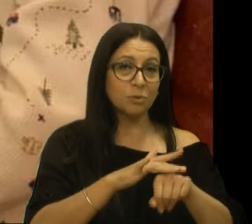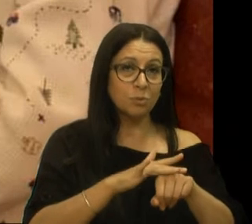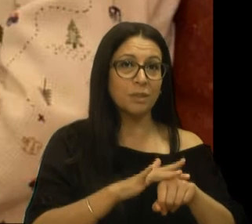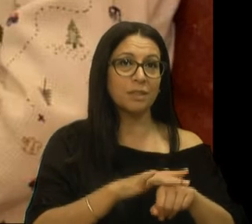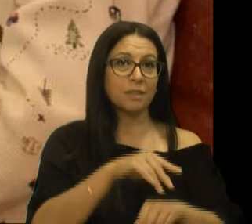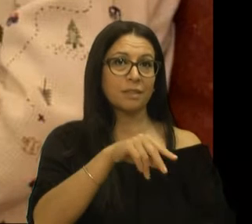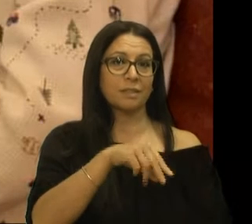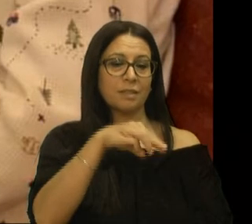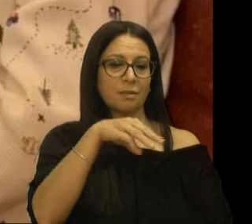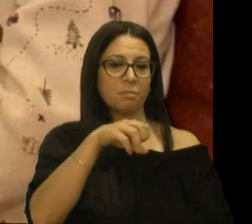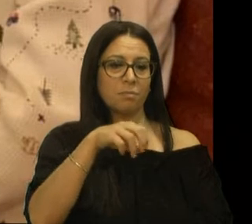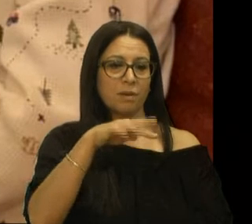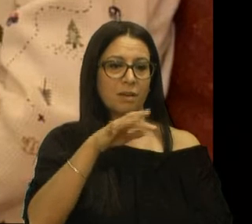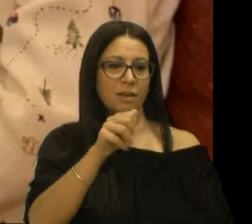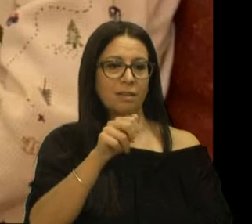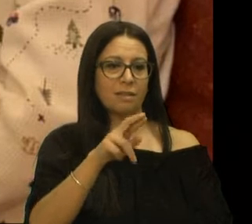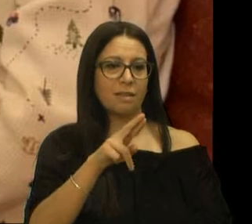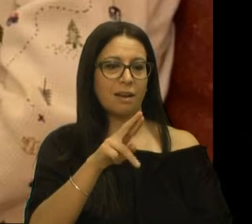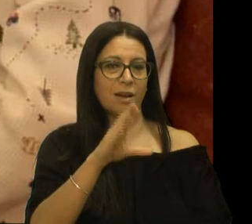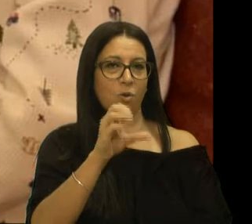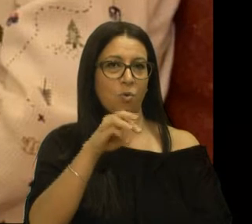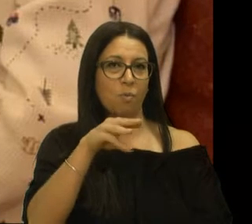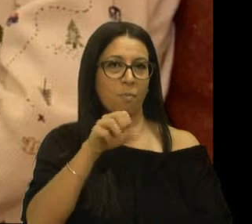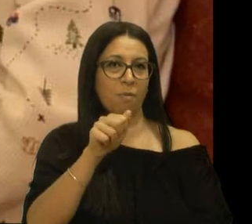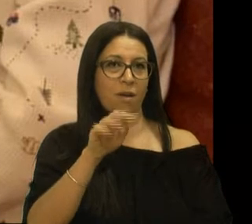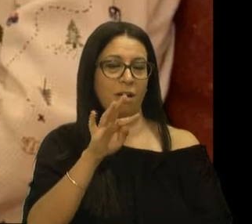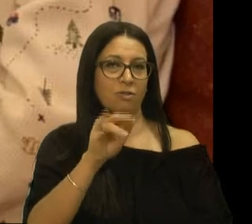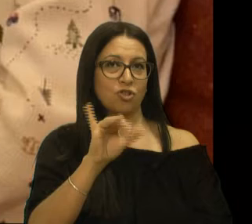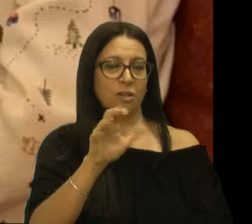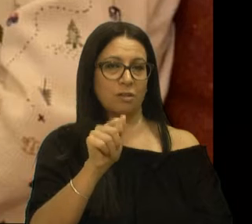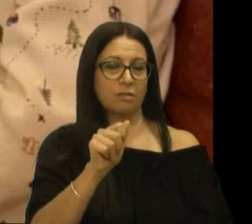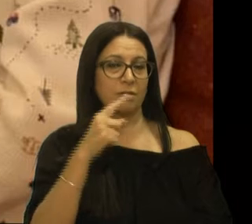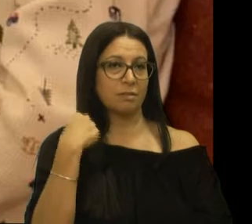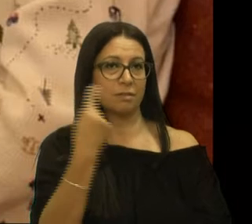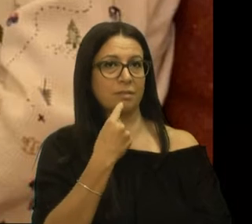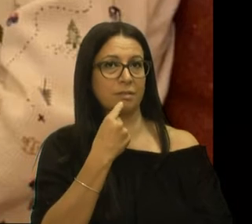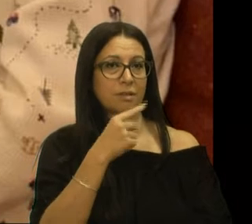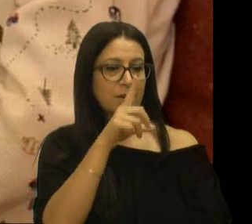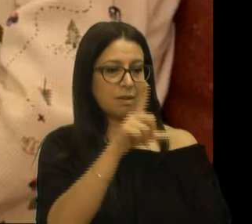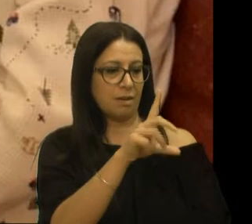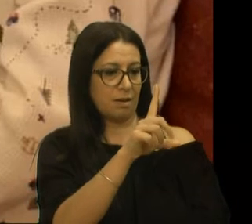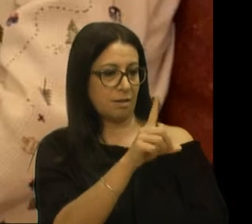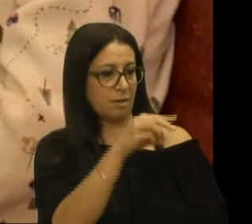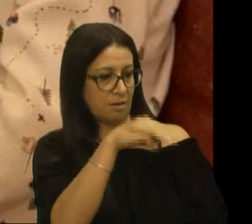metacromática, LDM.